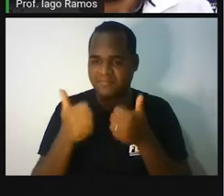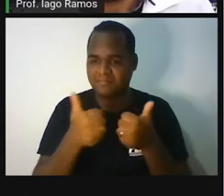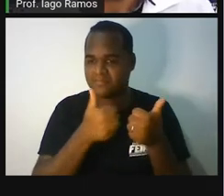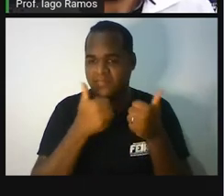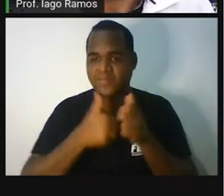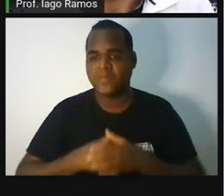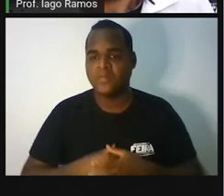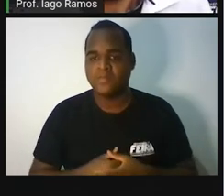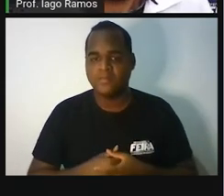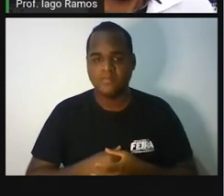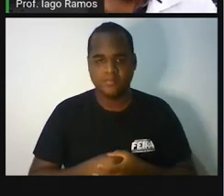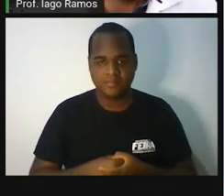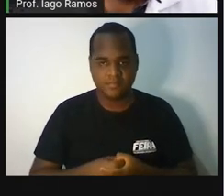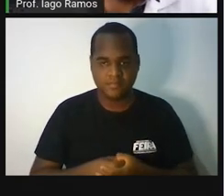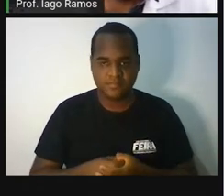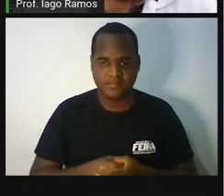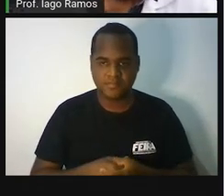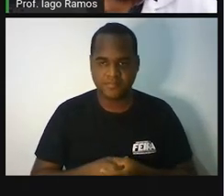Bom,